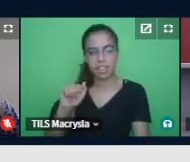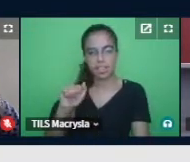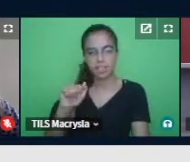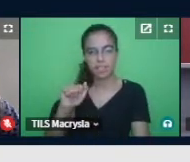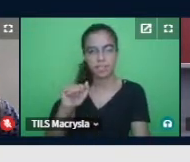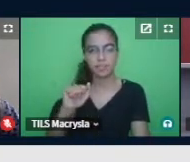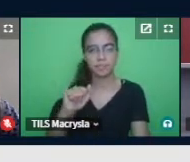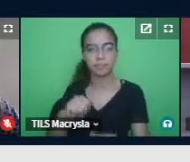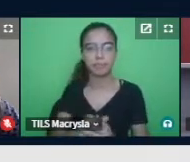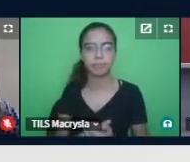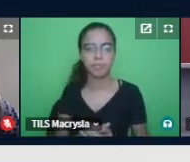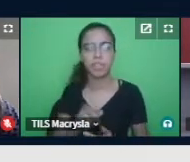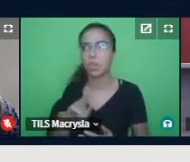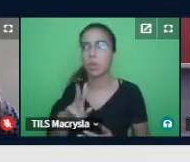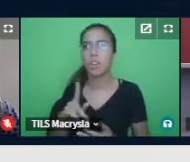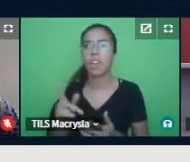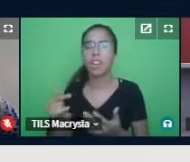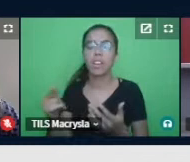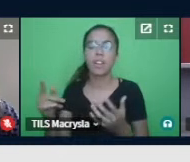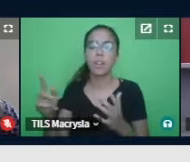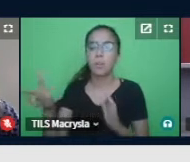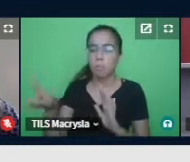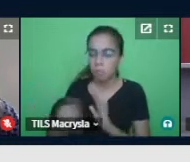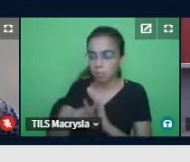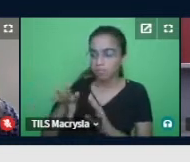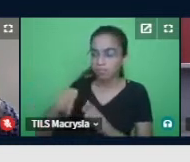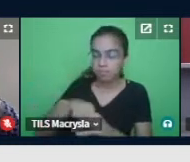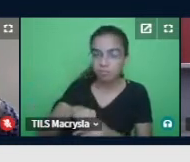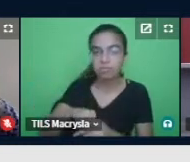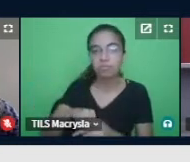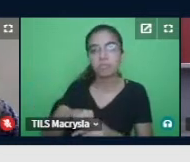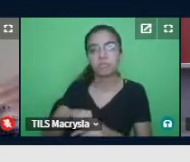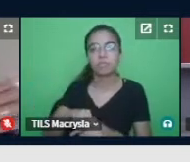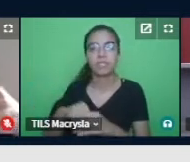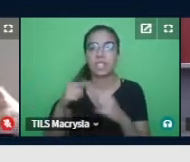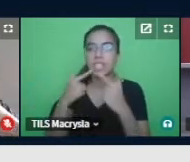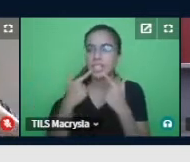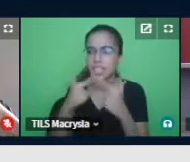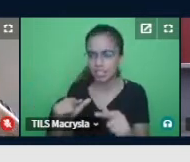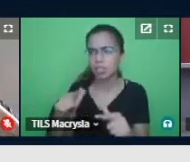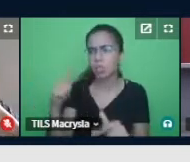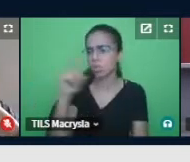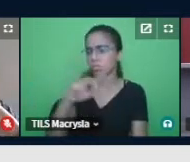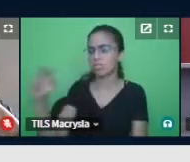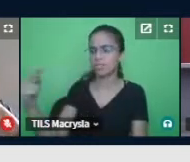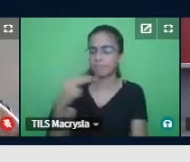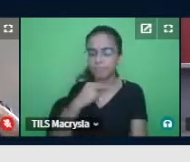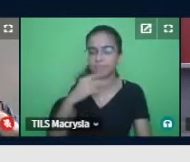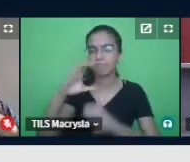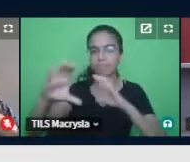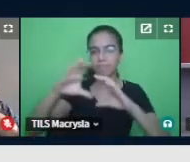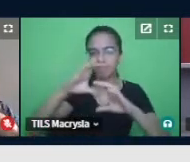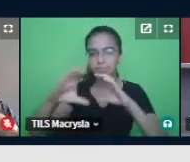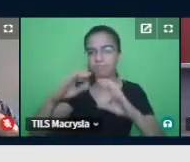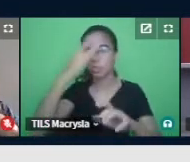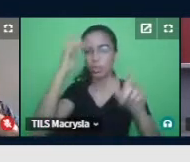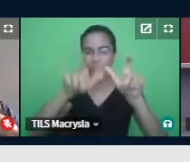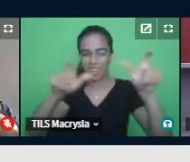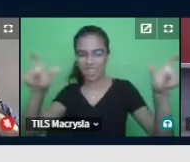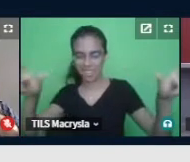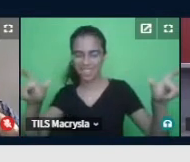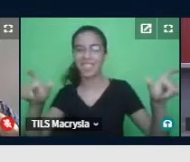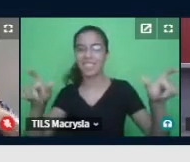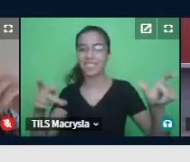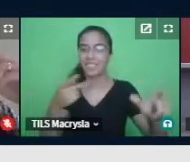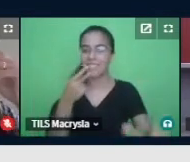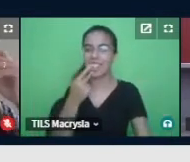motivação mais integrada ao idioma, que ela se vê comunicando com os falantes da comunidade que fala